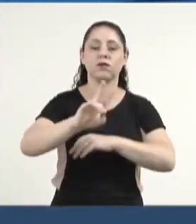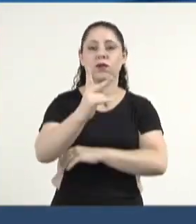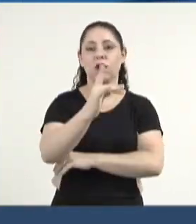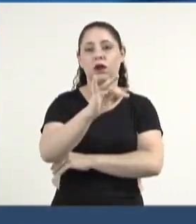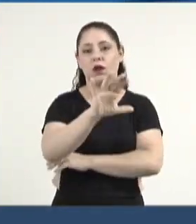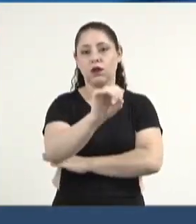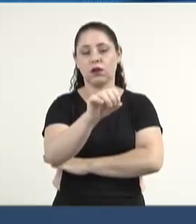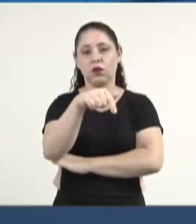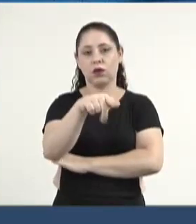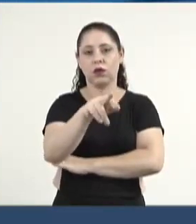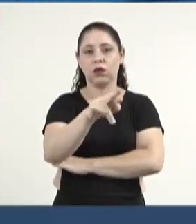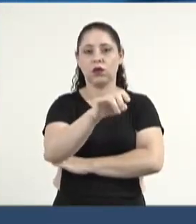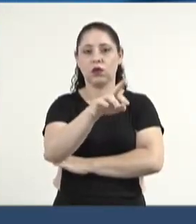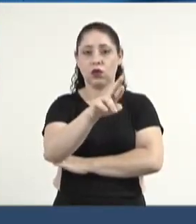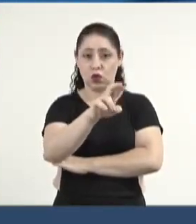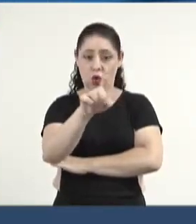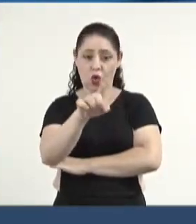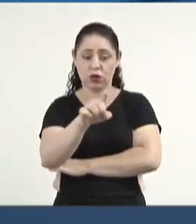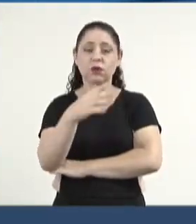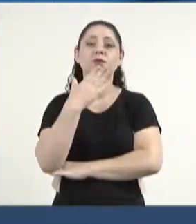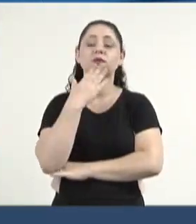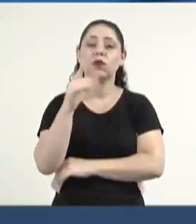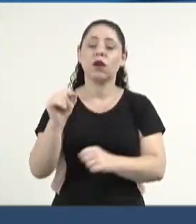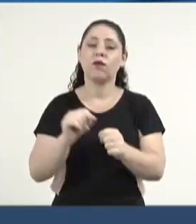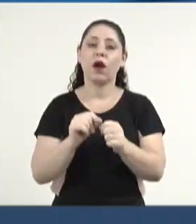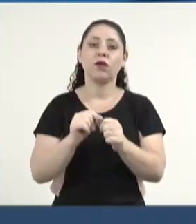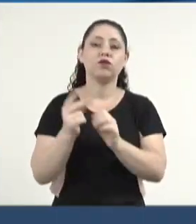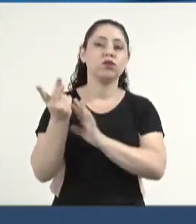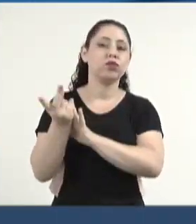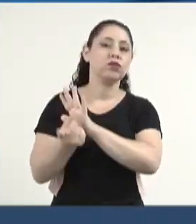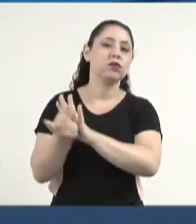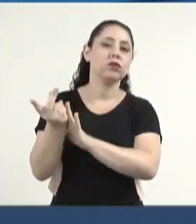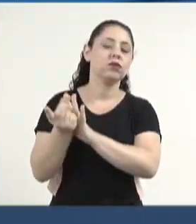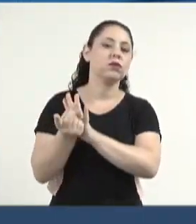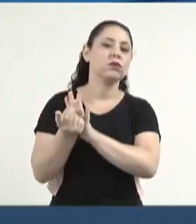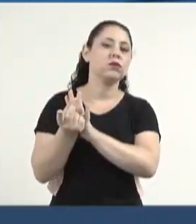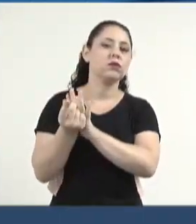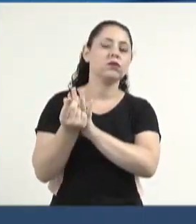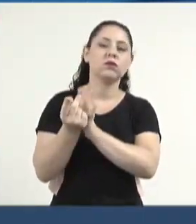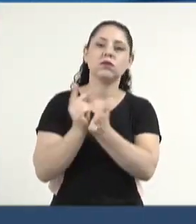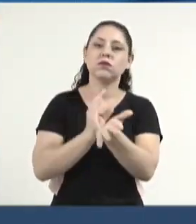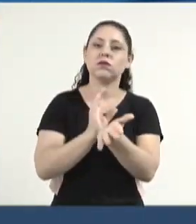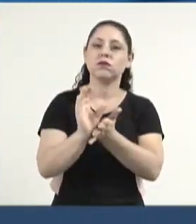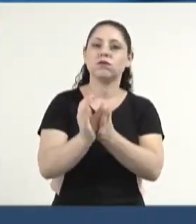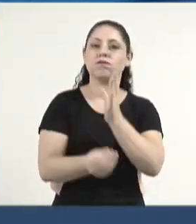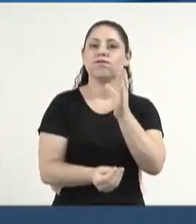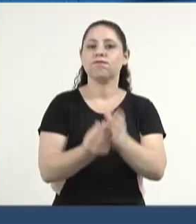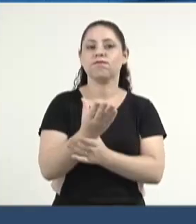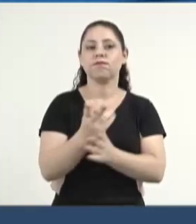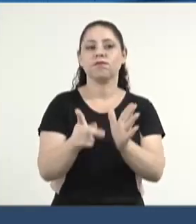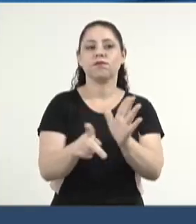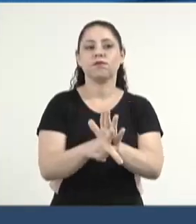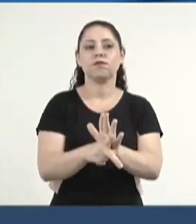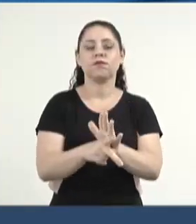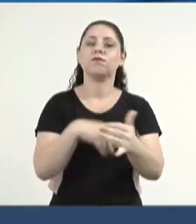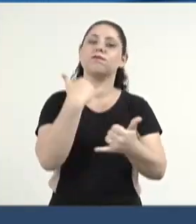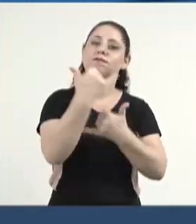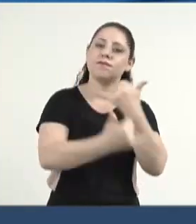Hélio Queiroz Dair, solicitando que seja destinado recurso para implantação de uma